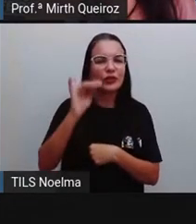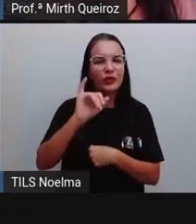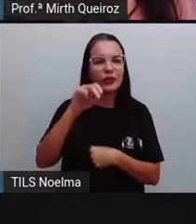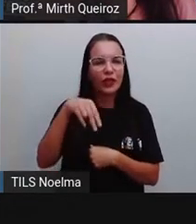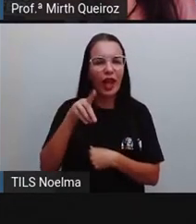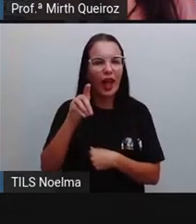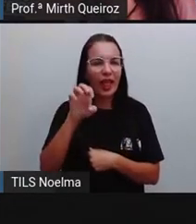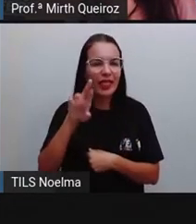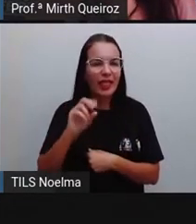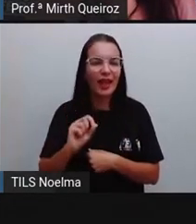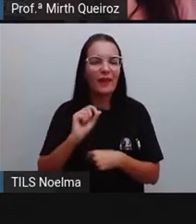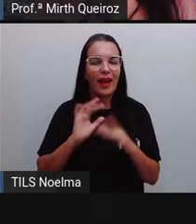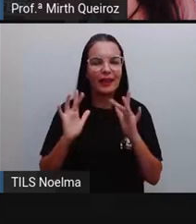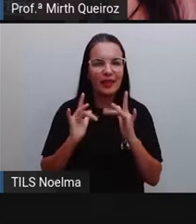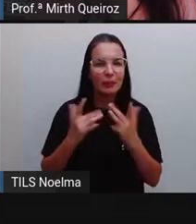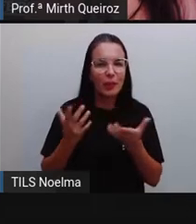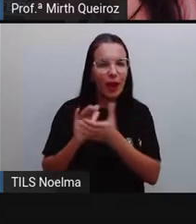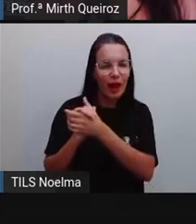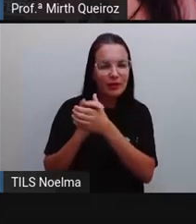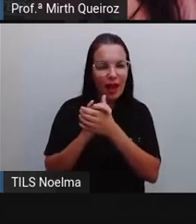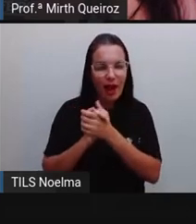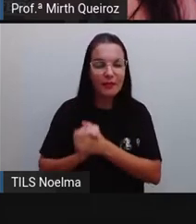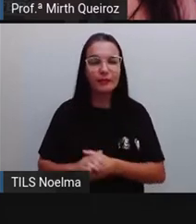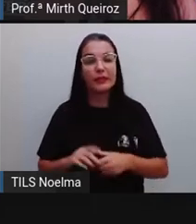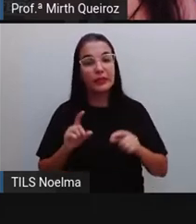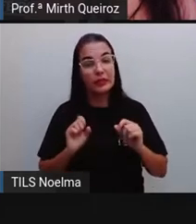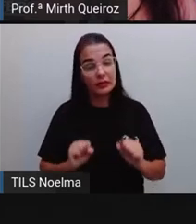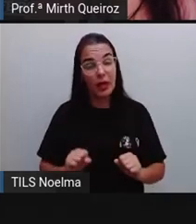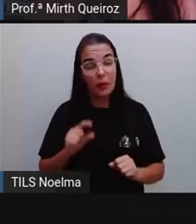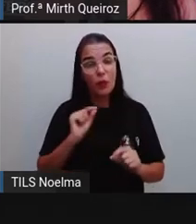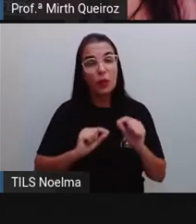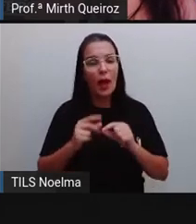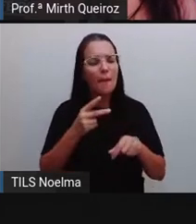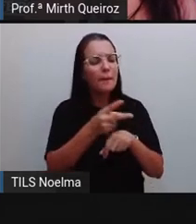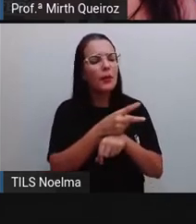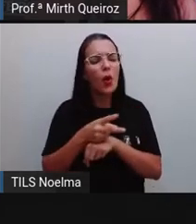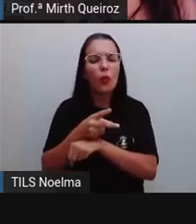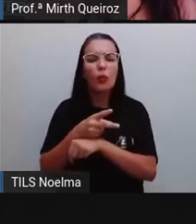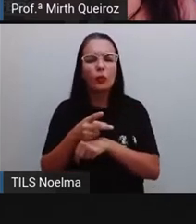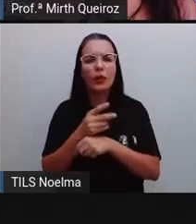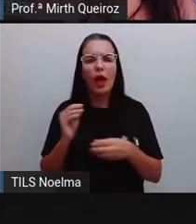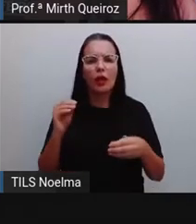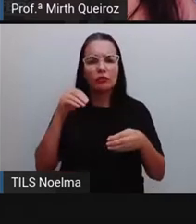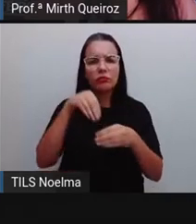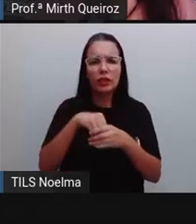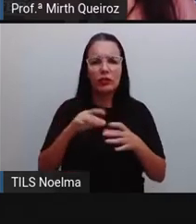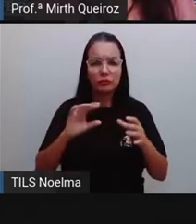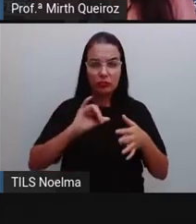namoro. Então, vai depender aí do que a pessoa procura dentro de uma rede social.